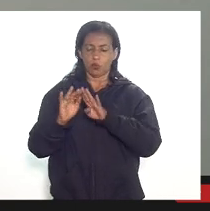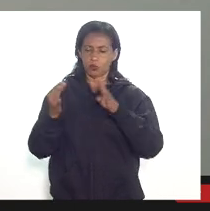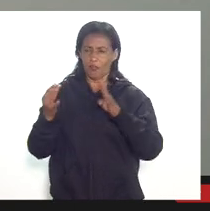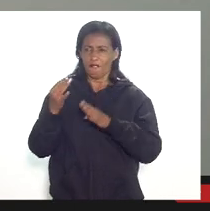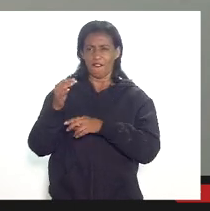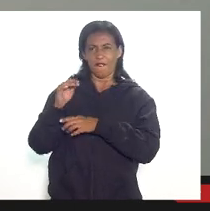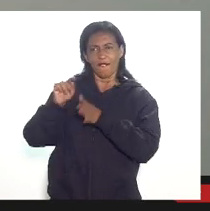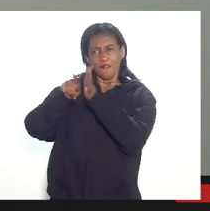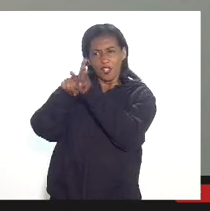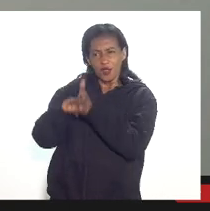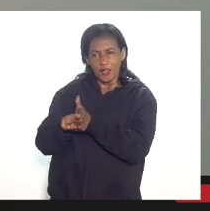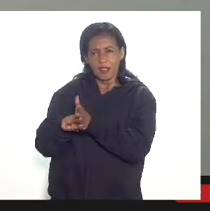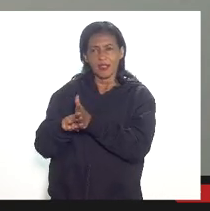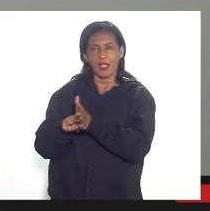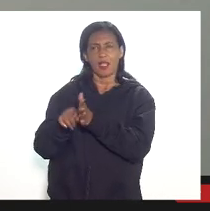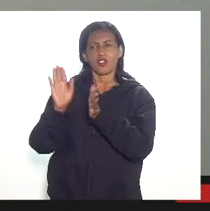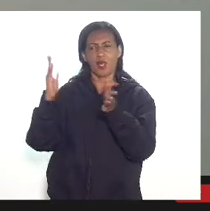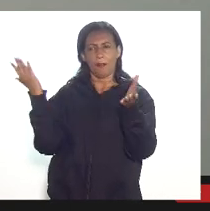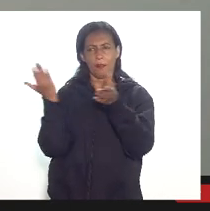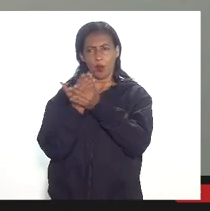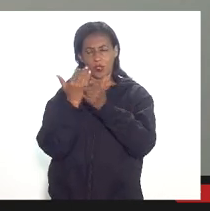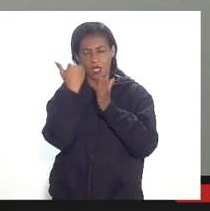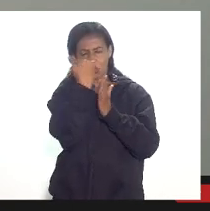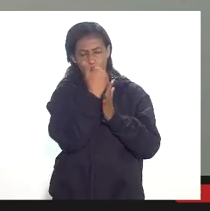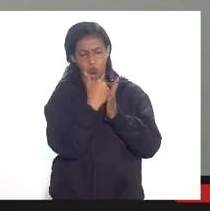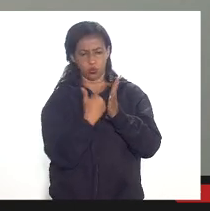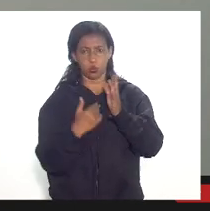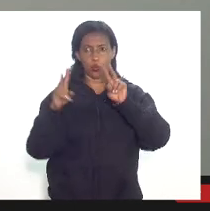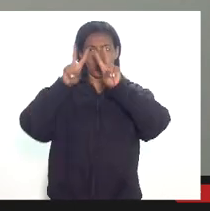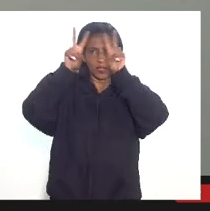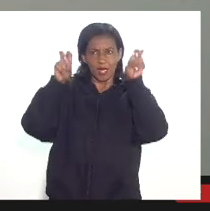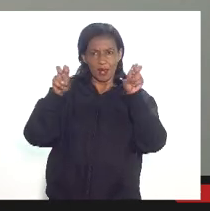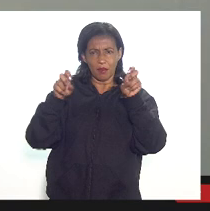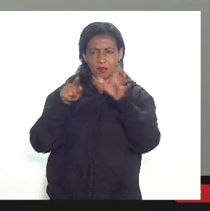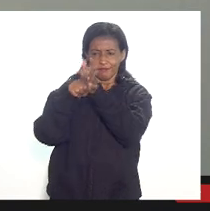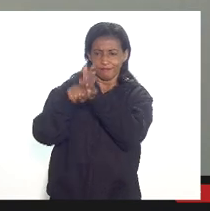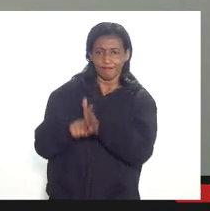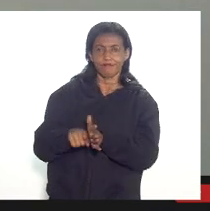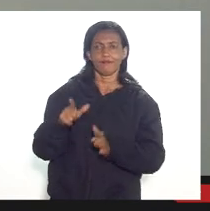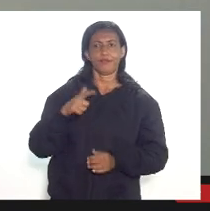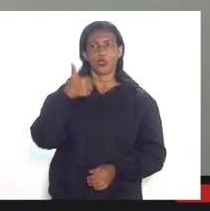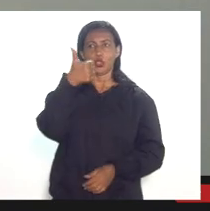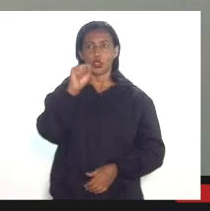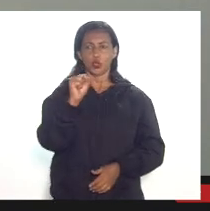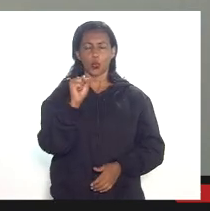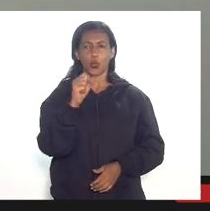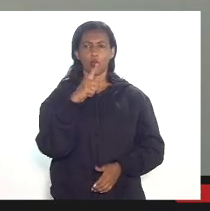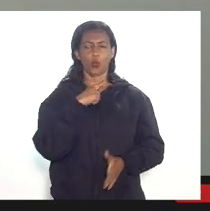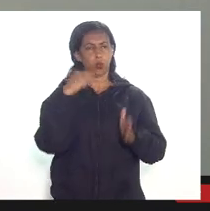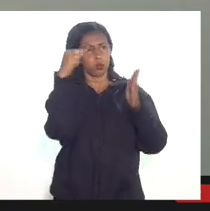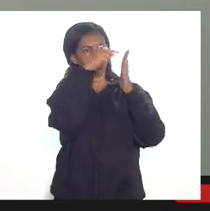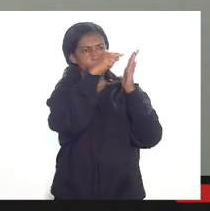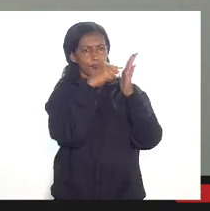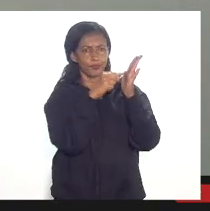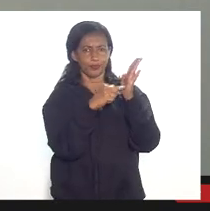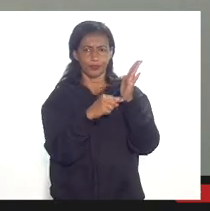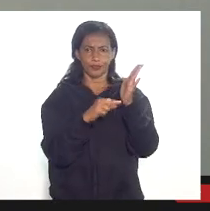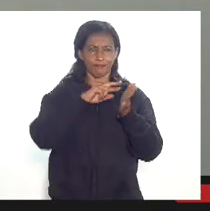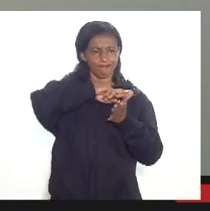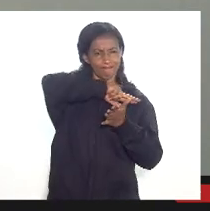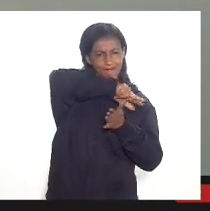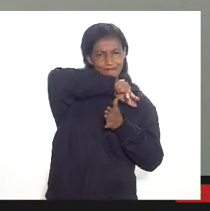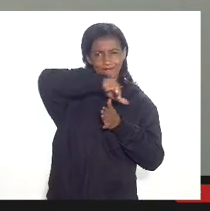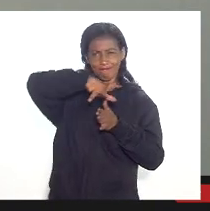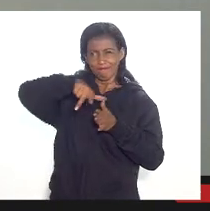processos administrativos abertos somente sobre os temas de fiscalização ou seja com diversos apontamentos que nós já verificamos eventuais